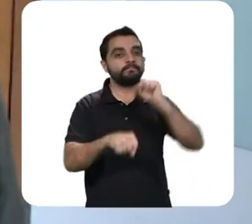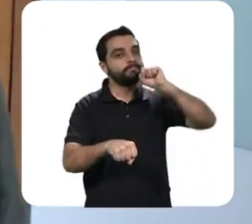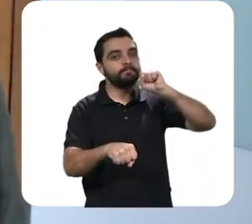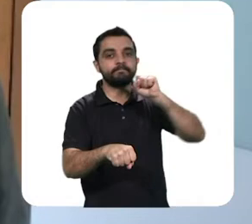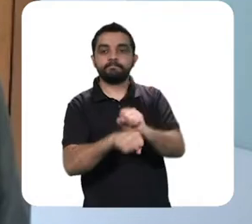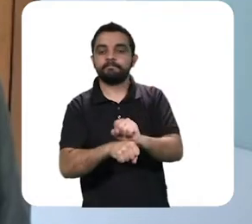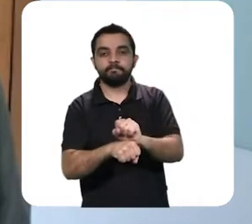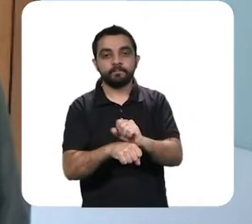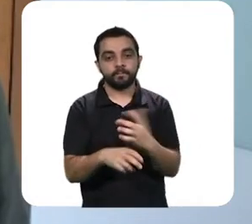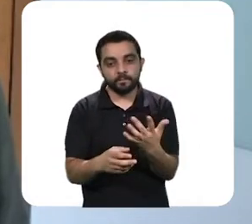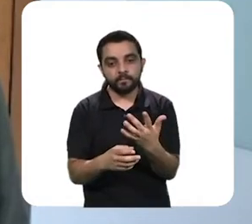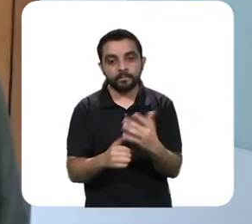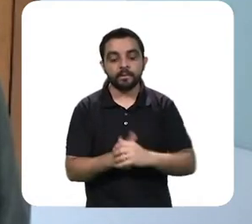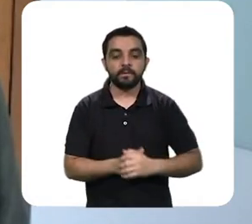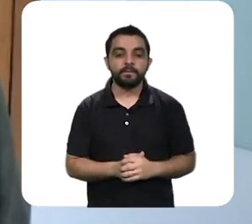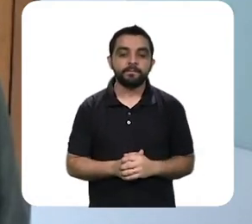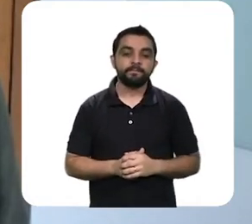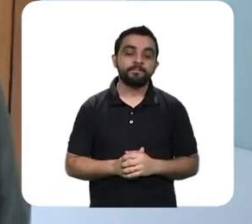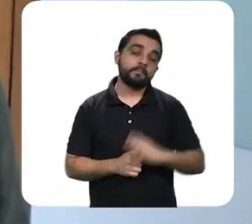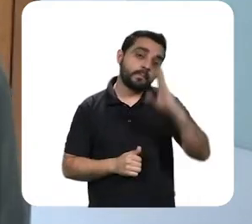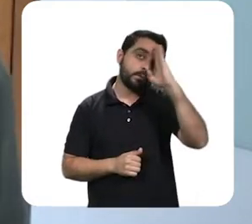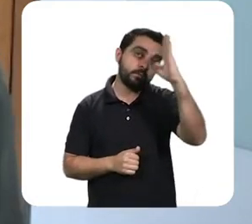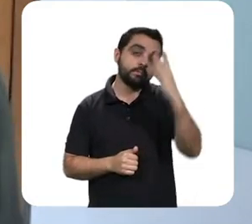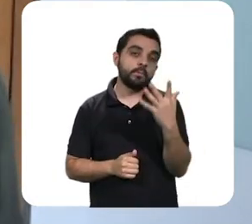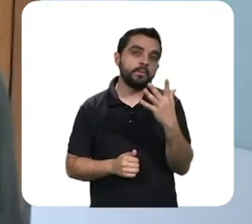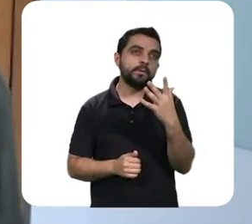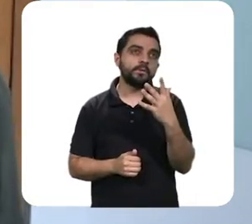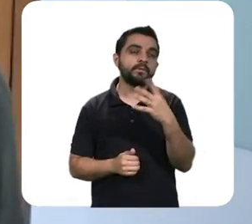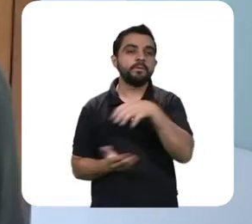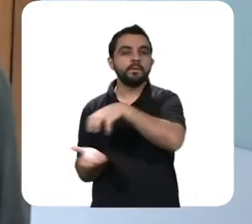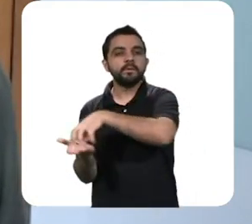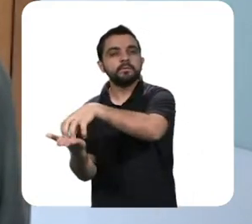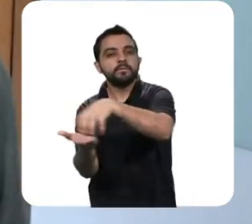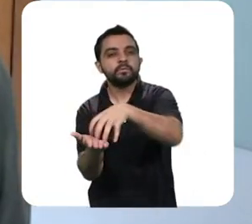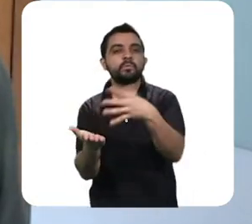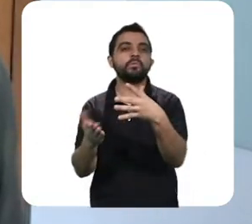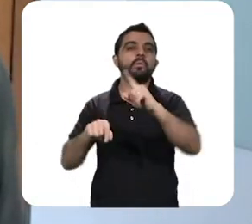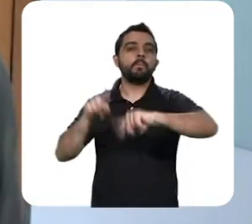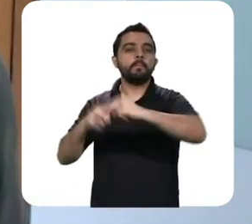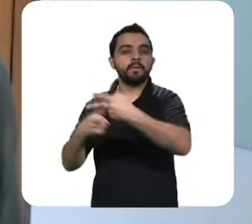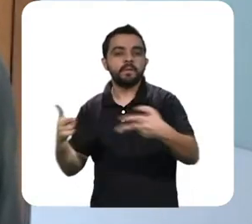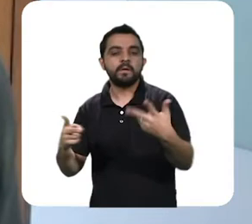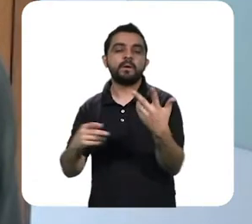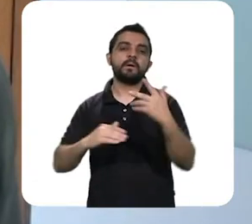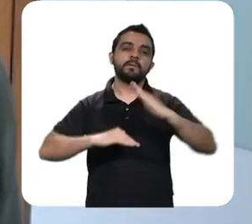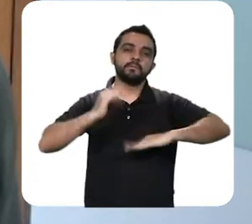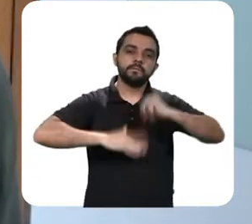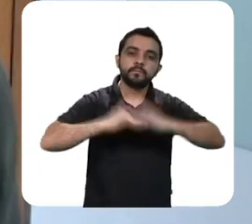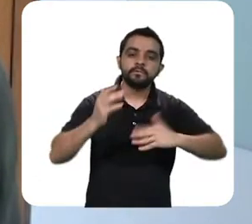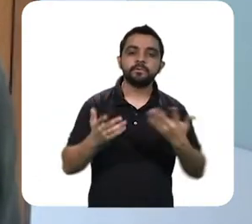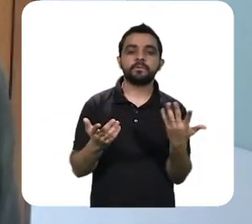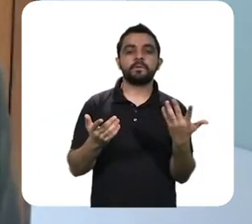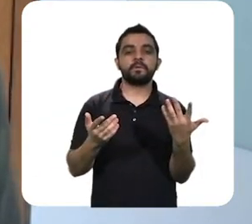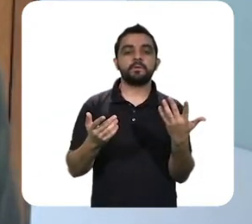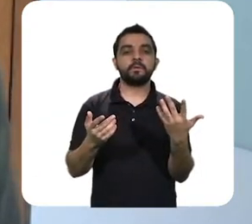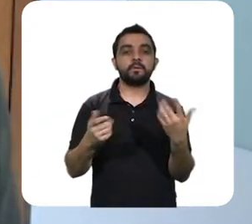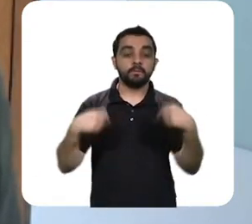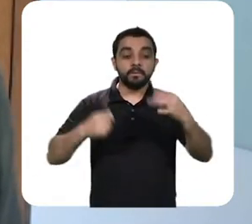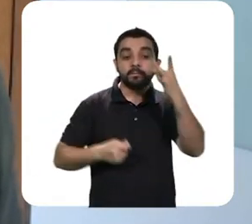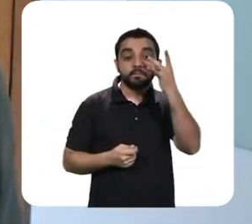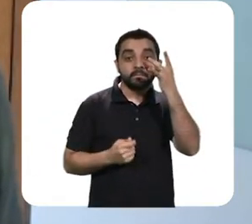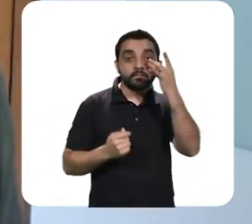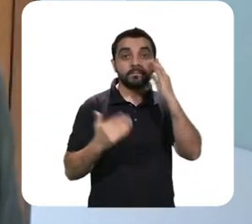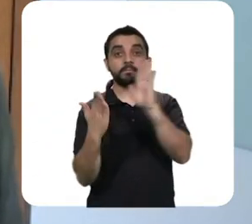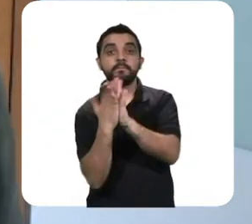foi interrompida, especialmente setores como serviços intensivos em mão de obra,